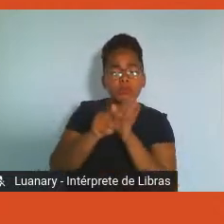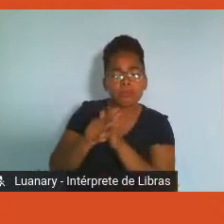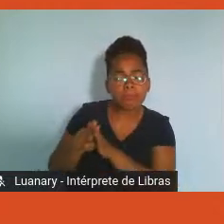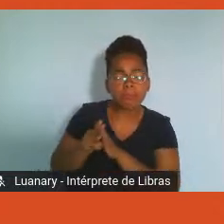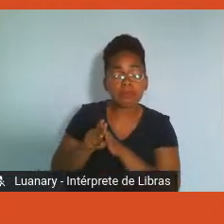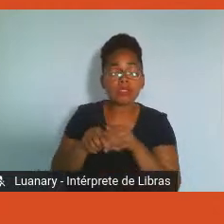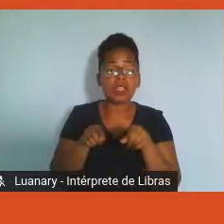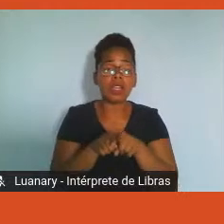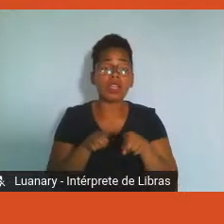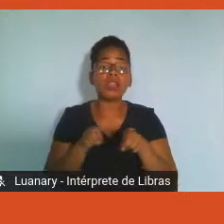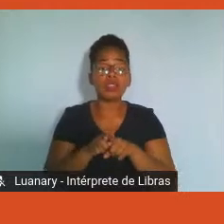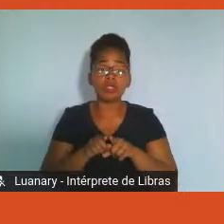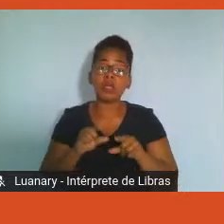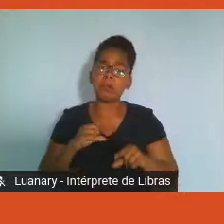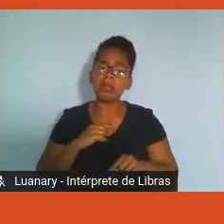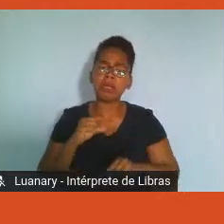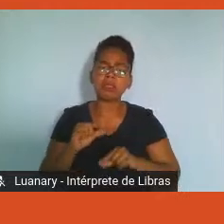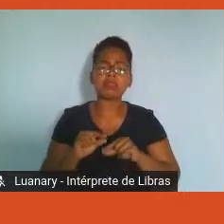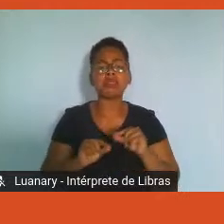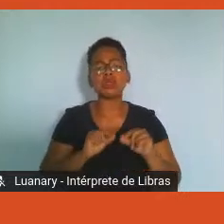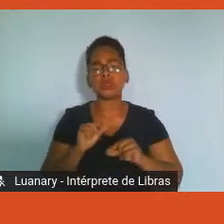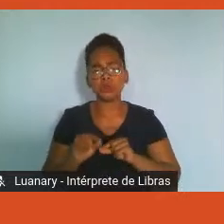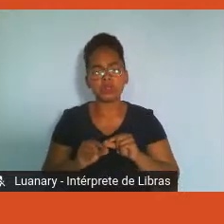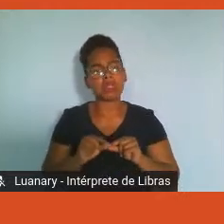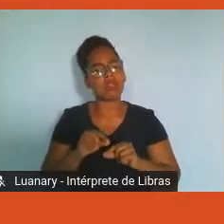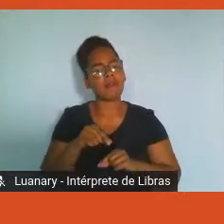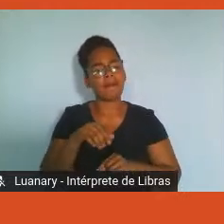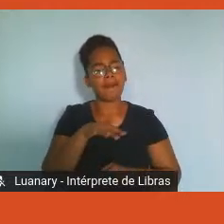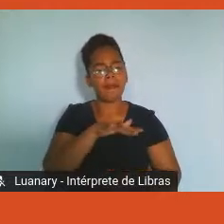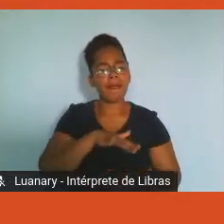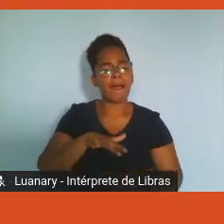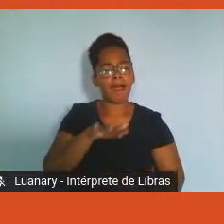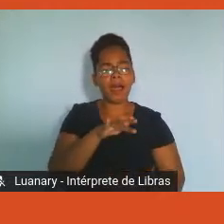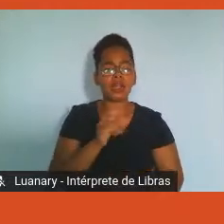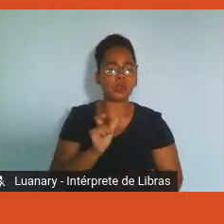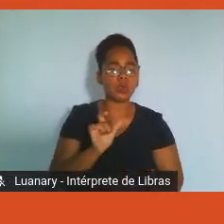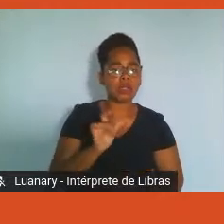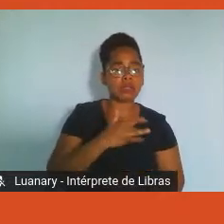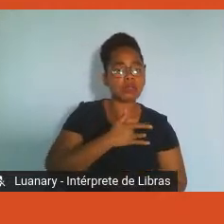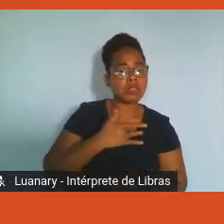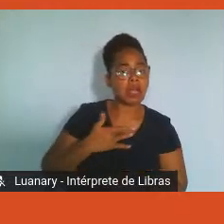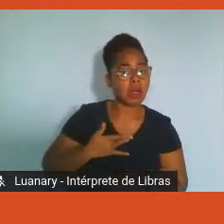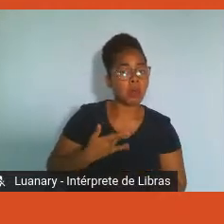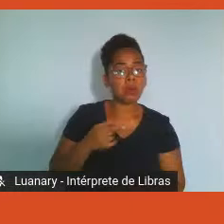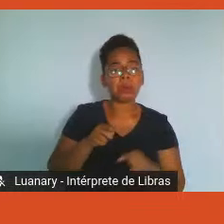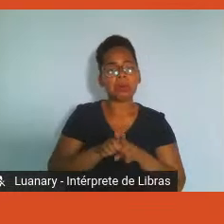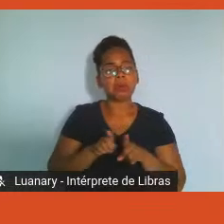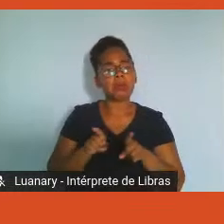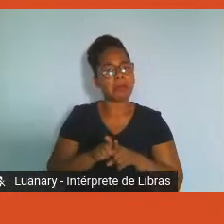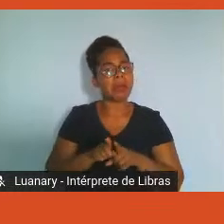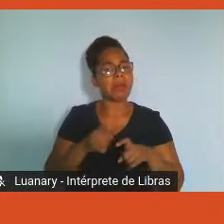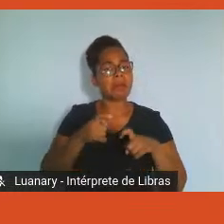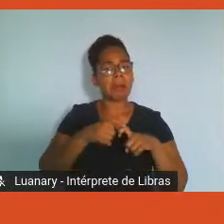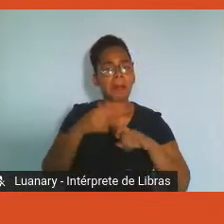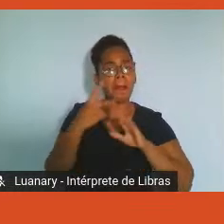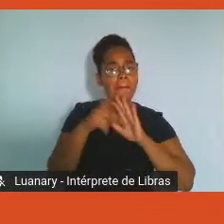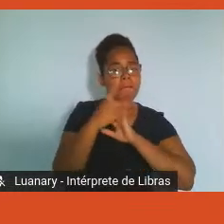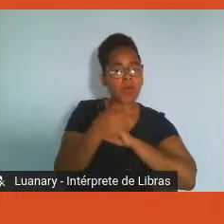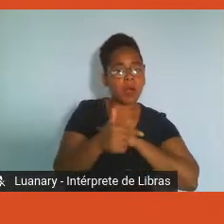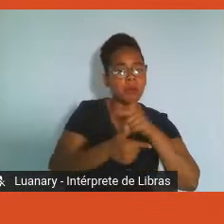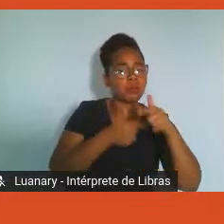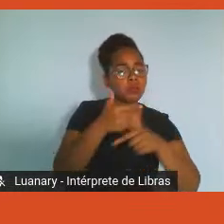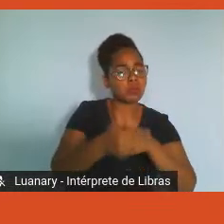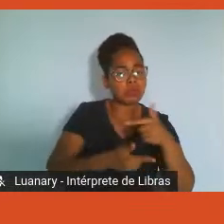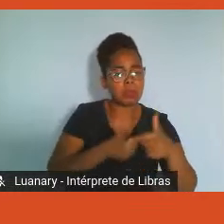de saúde também, né, o plano de saúde, quanto a medicina ocupacional está sendo utilizada, o ambulatório médico